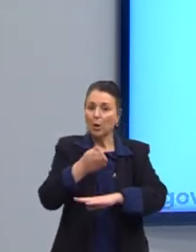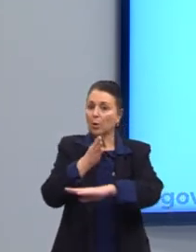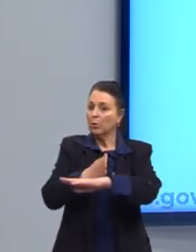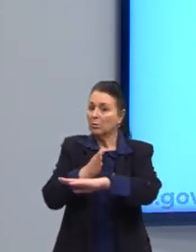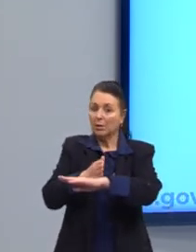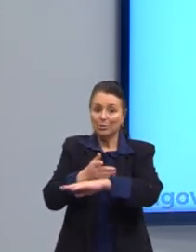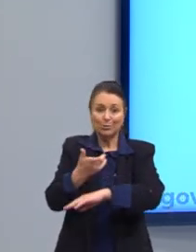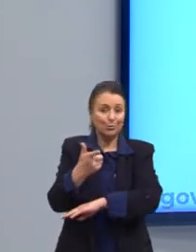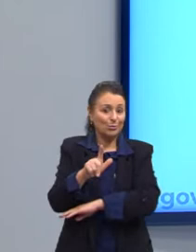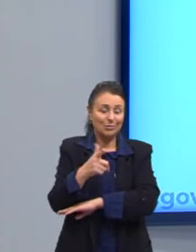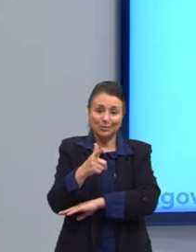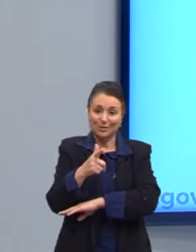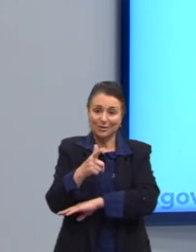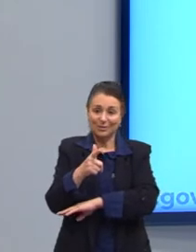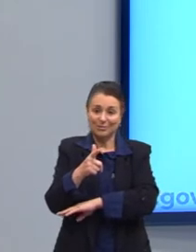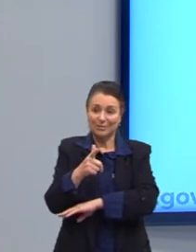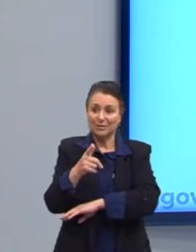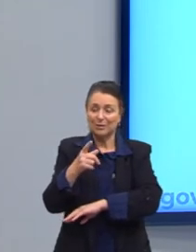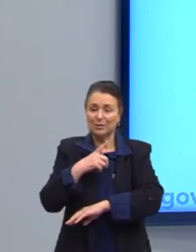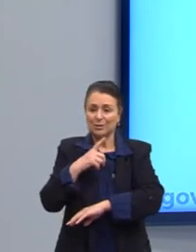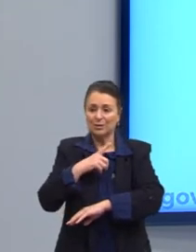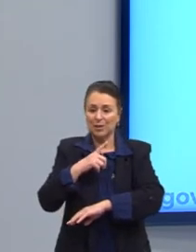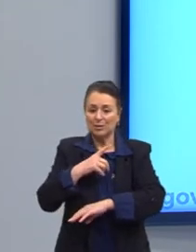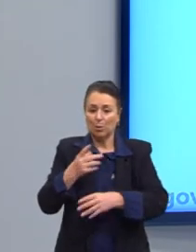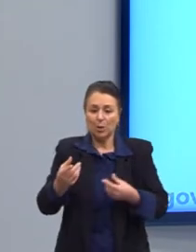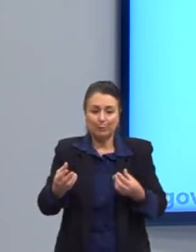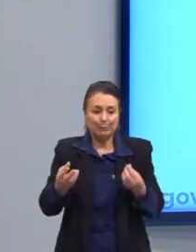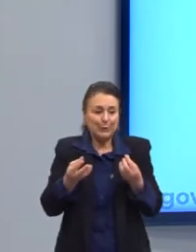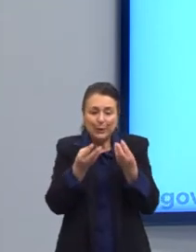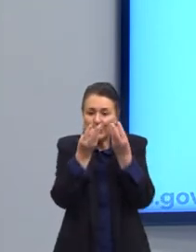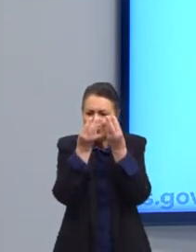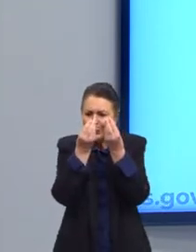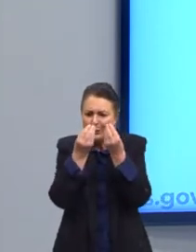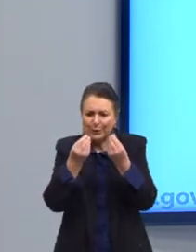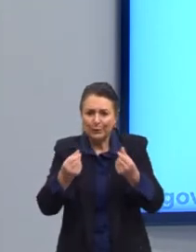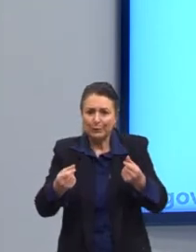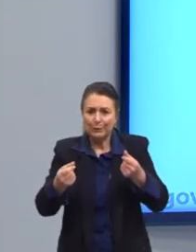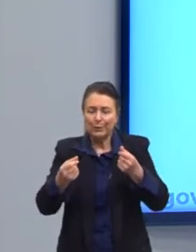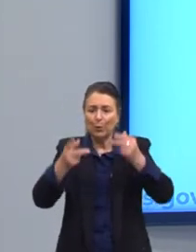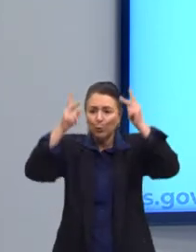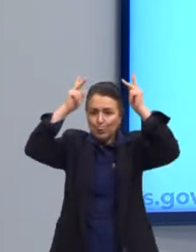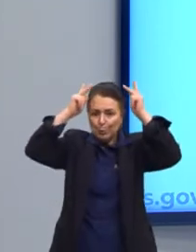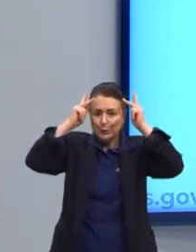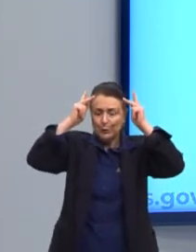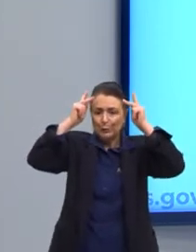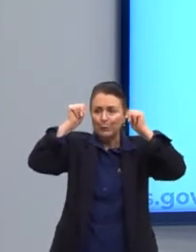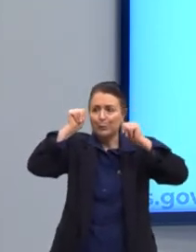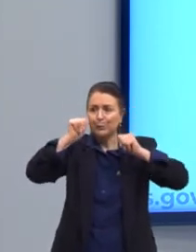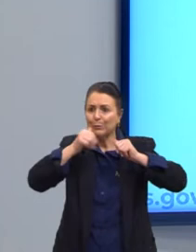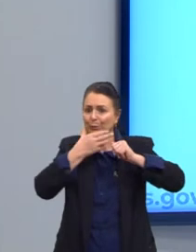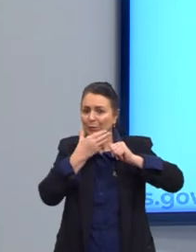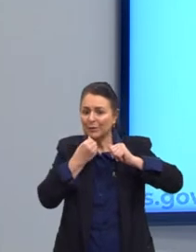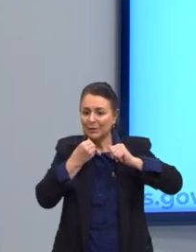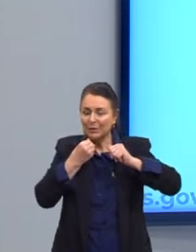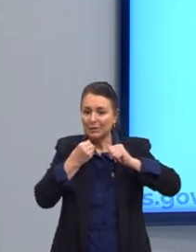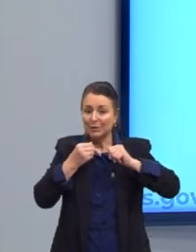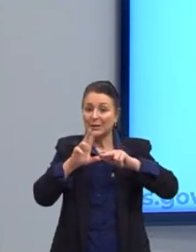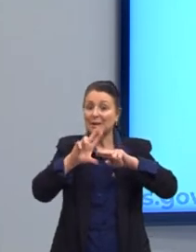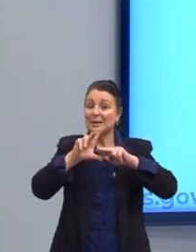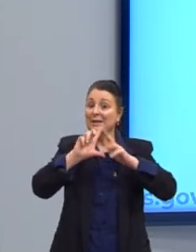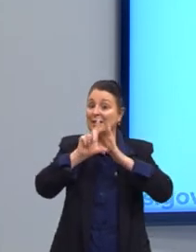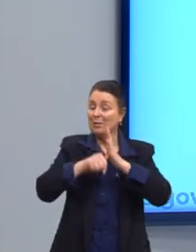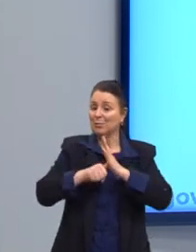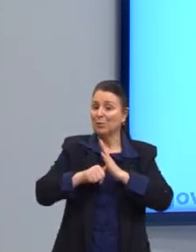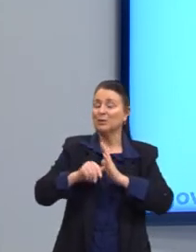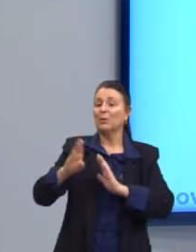consumo, eram esses gestos, essa finesse, por isso os príncipes e as princesas. E aí com a burguesia que vai surgir essa mobilidade